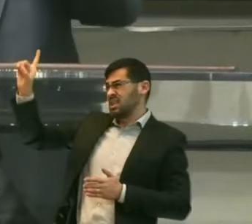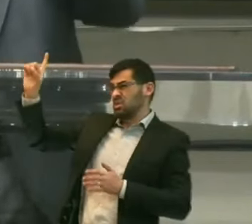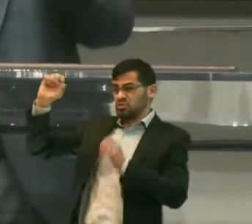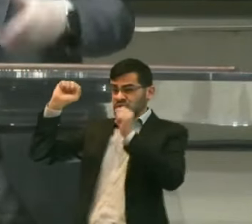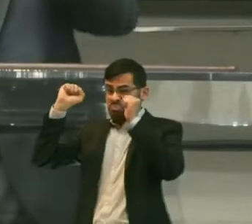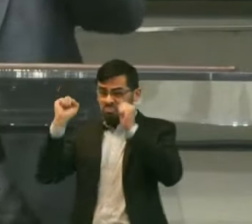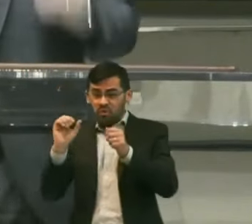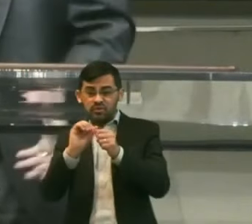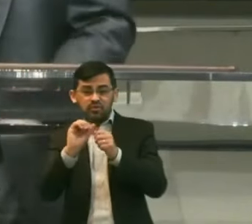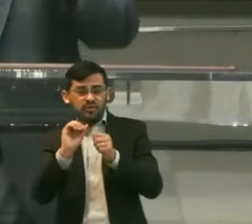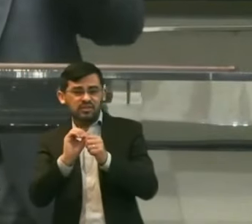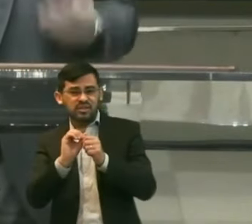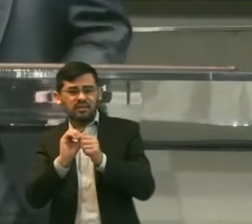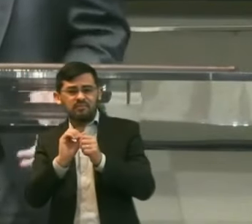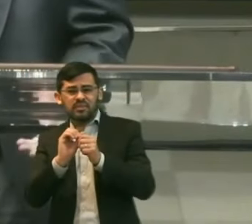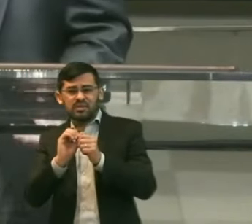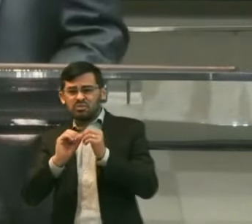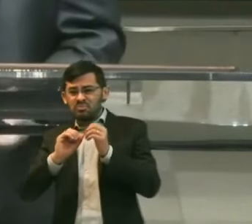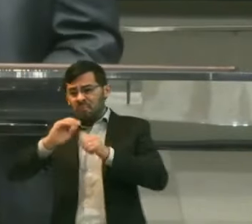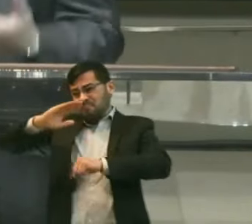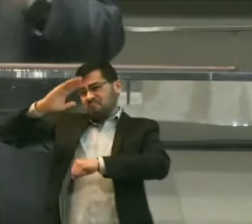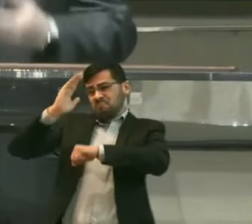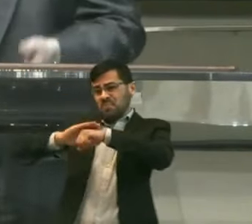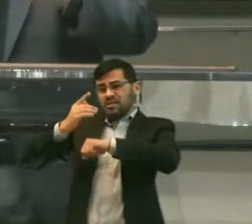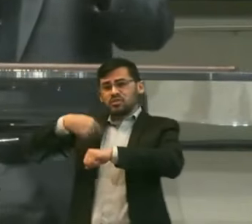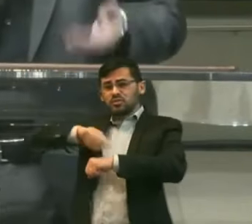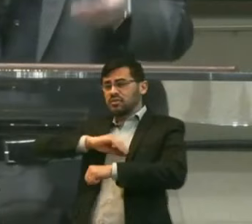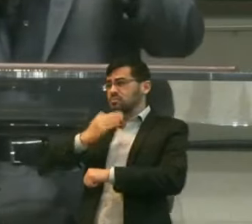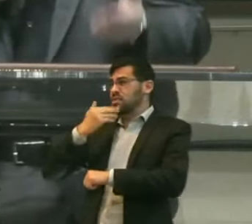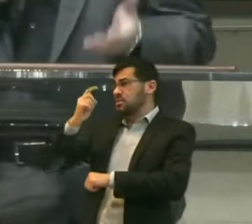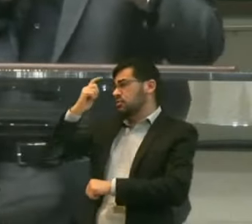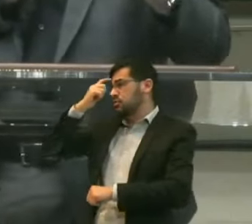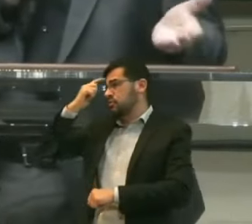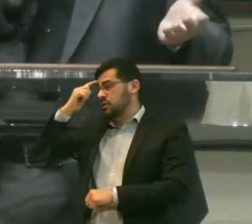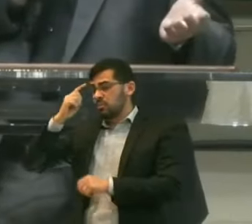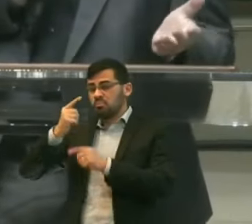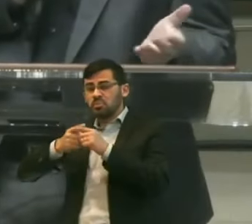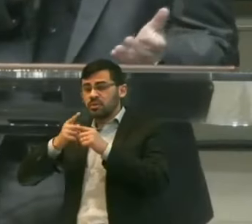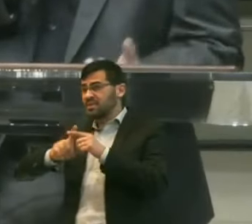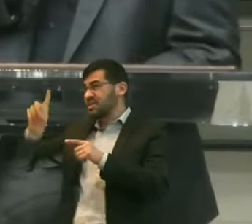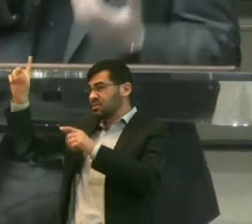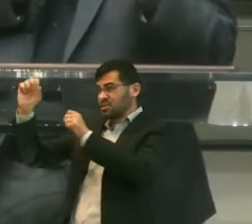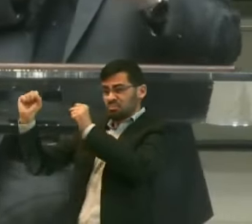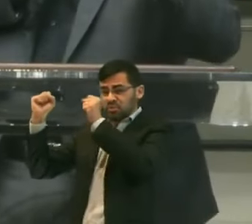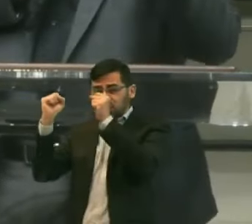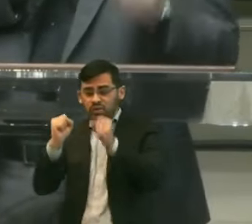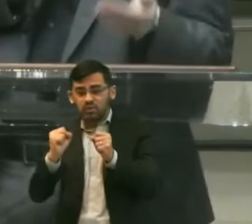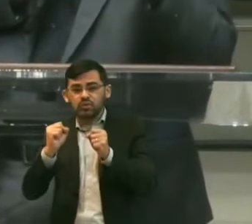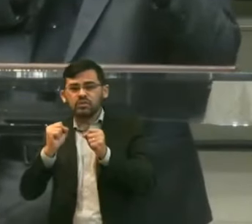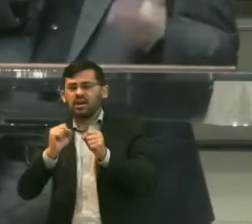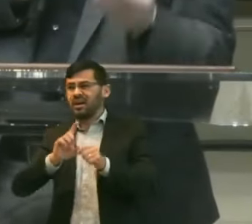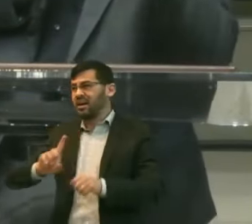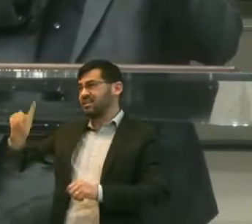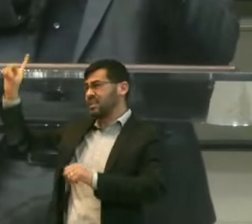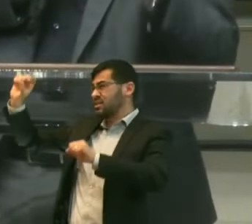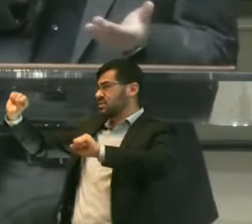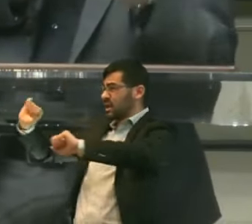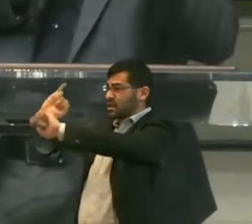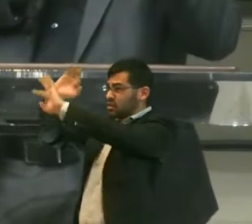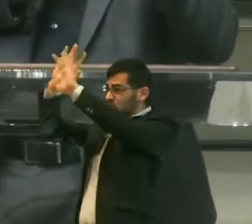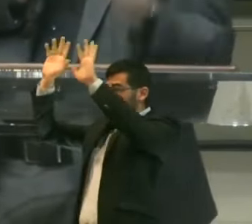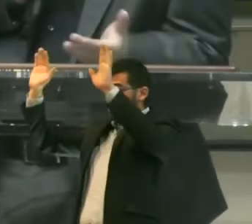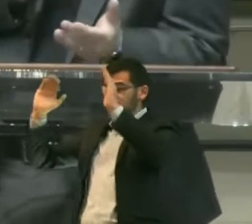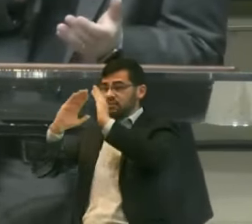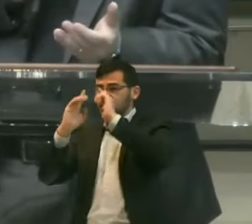mais Do que tudo Que pedimos Ou pensamos Conforme o seu poder Que opera em nós A ele Seja a glória Na